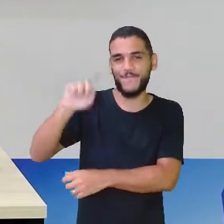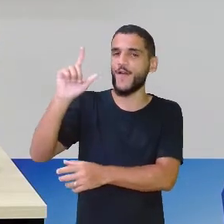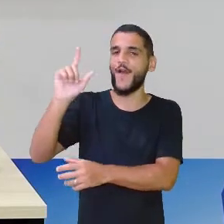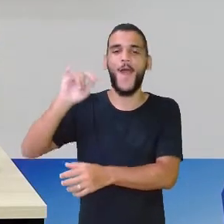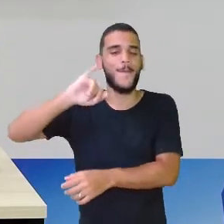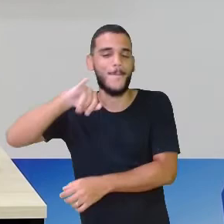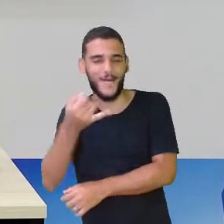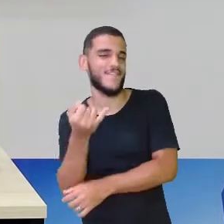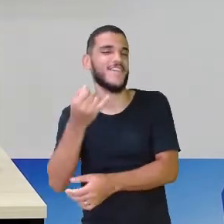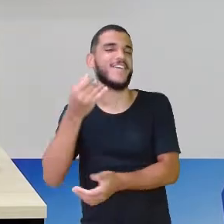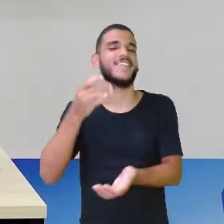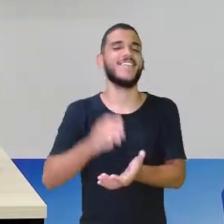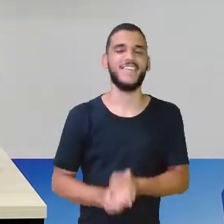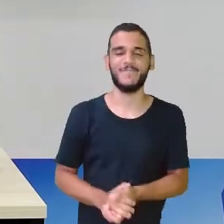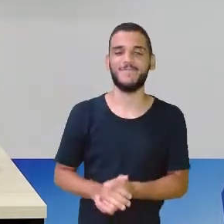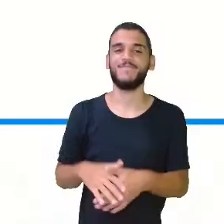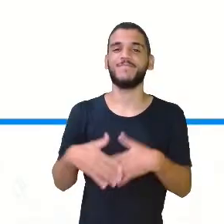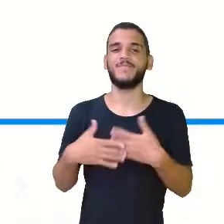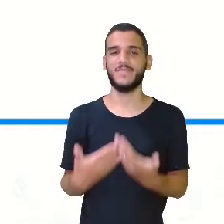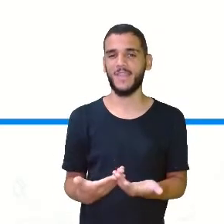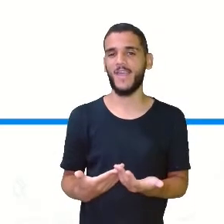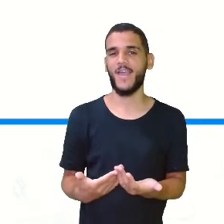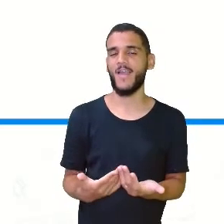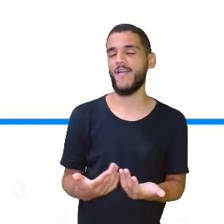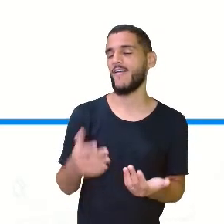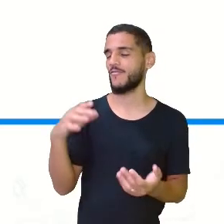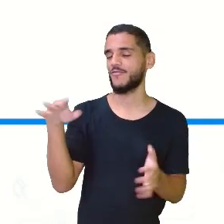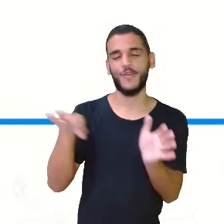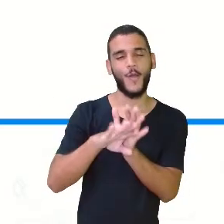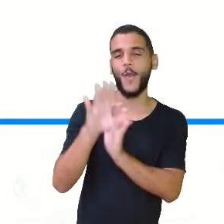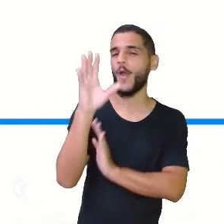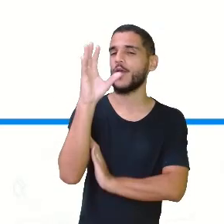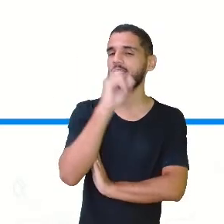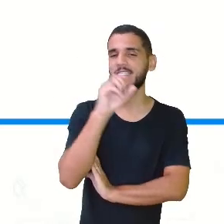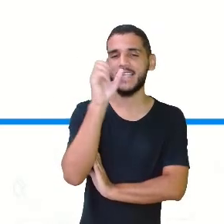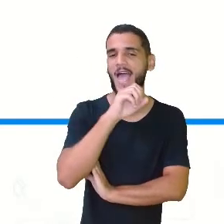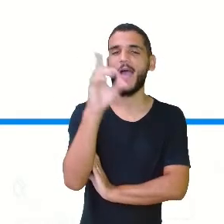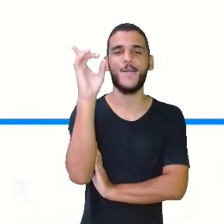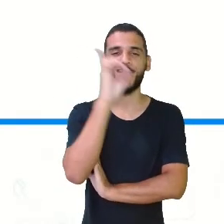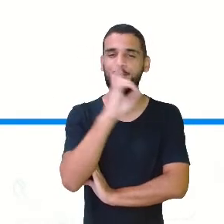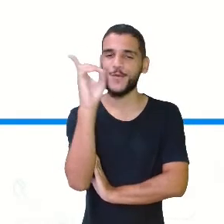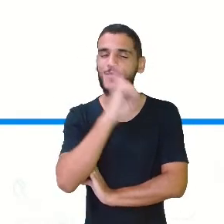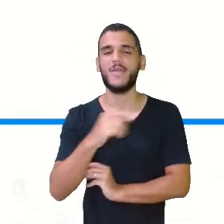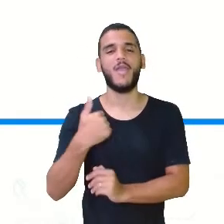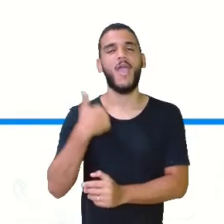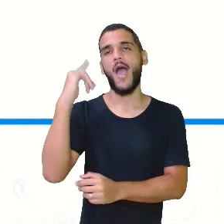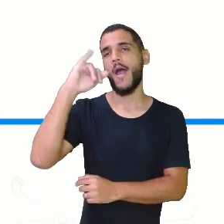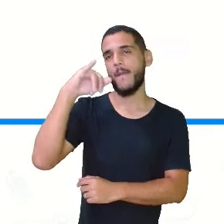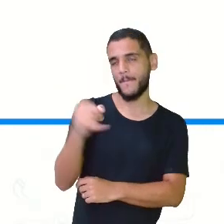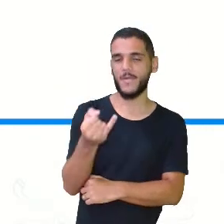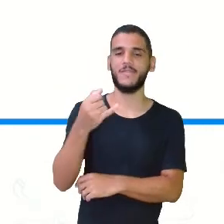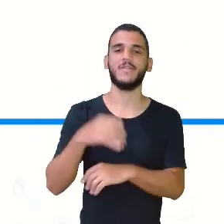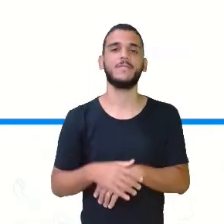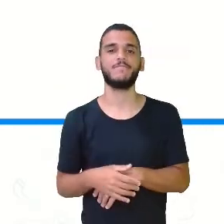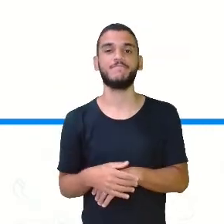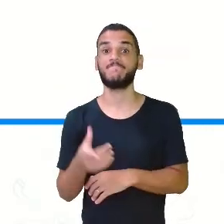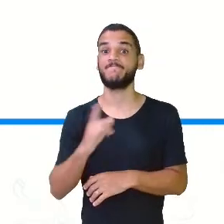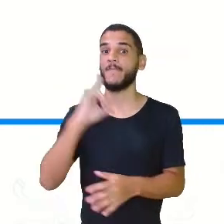assim, viu? Então, ela está aí, oba, final de semana. Aí, eu tenho uma